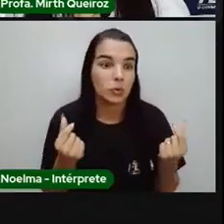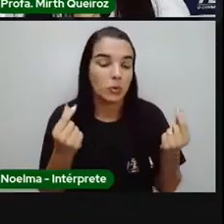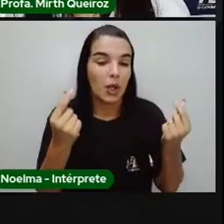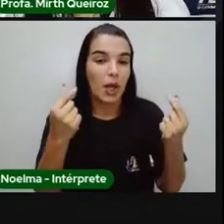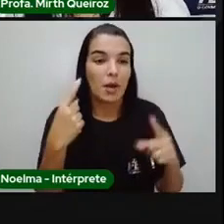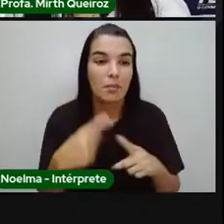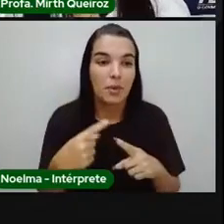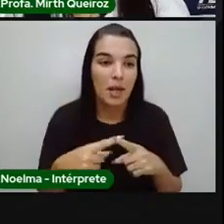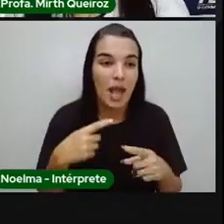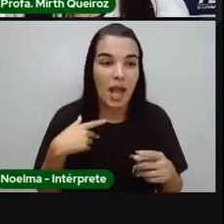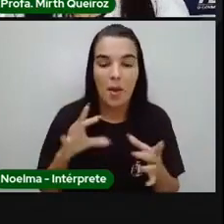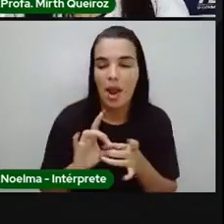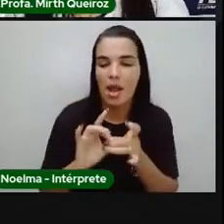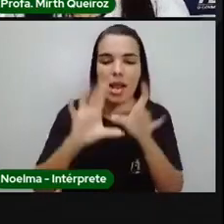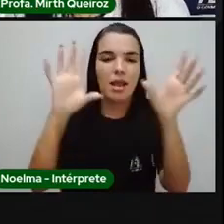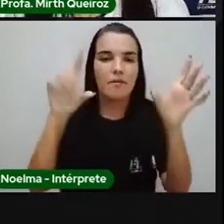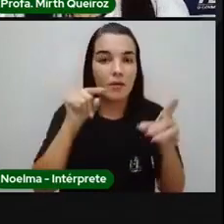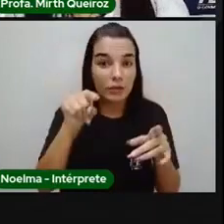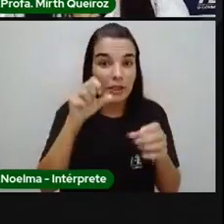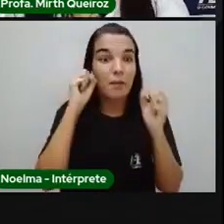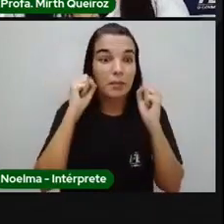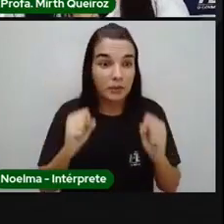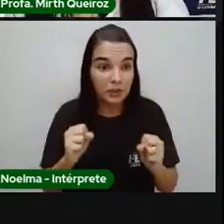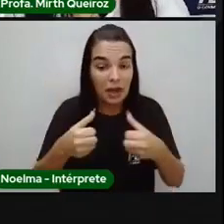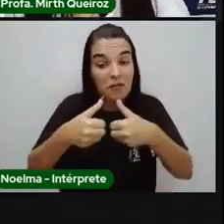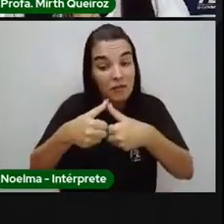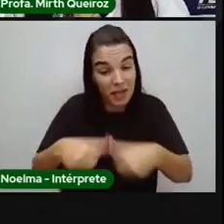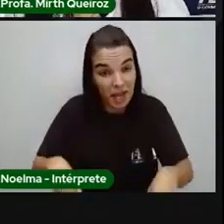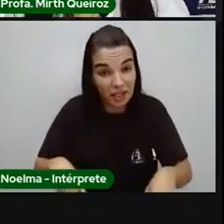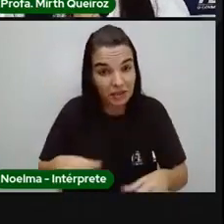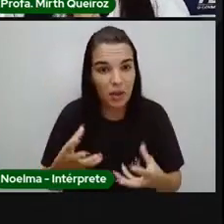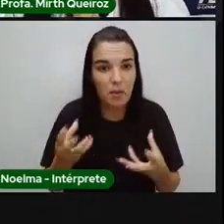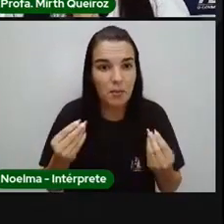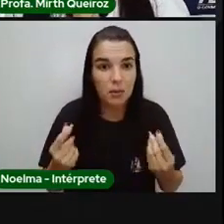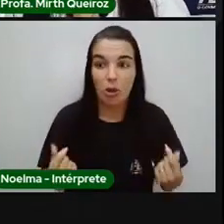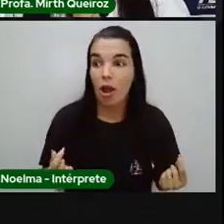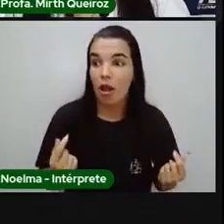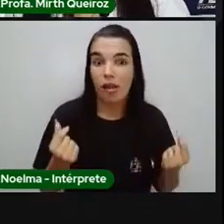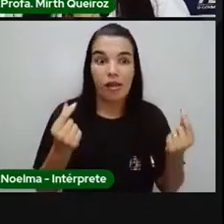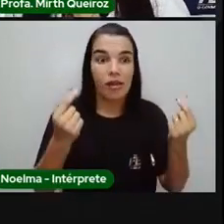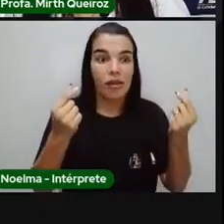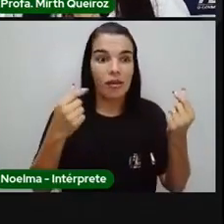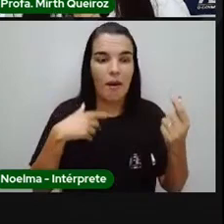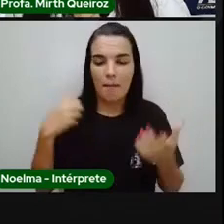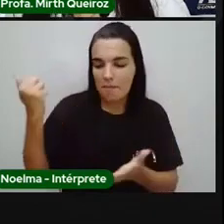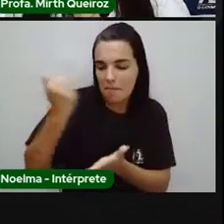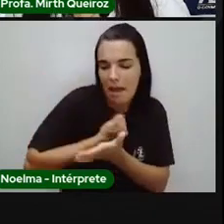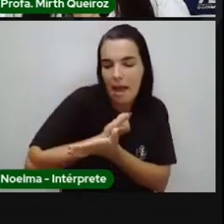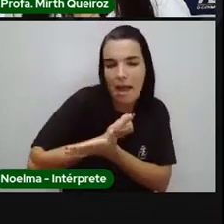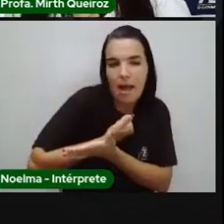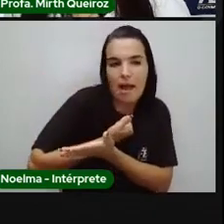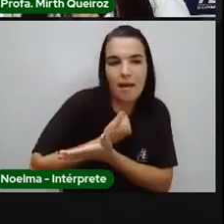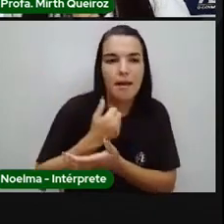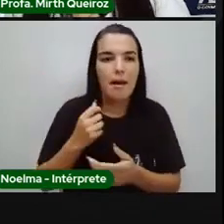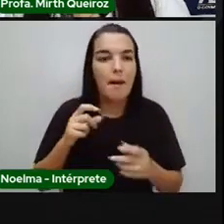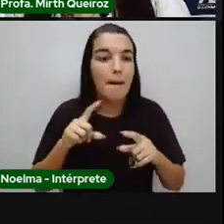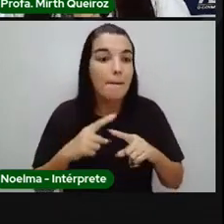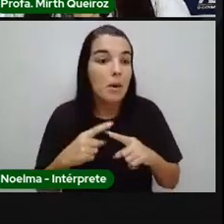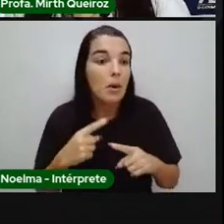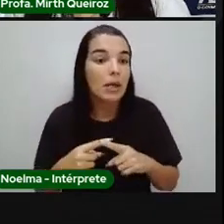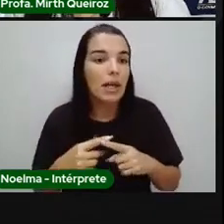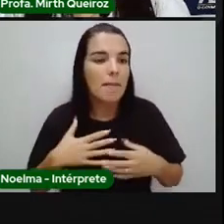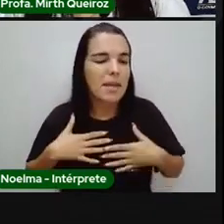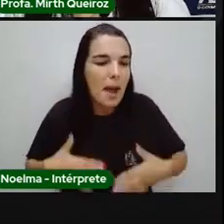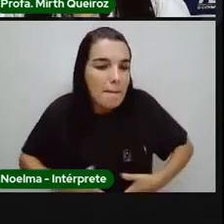escapar. Tu podias ter ficado, muito rico, ao me matar. Pois, na